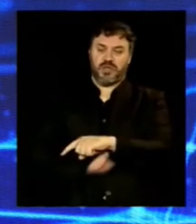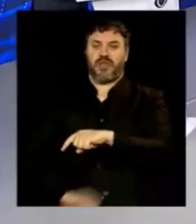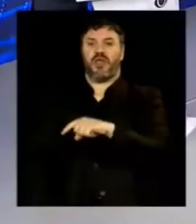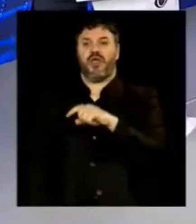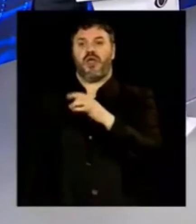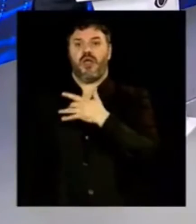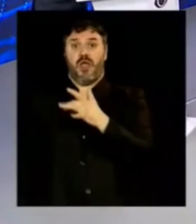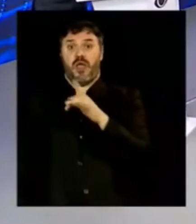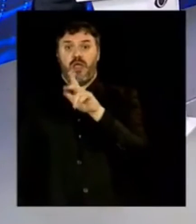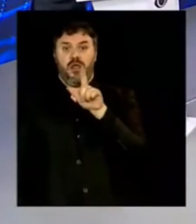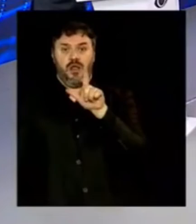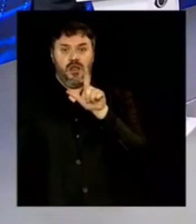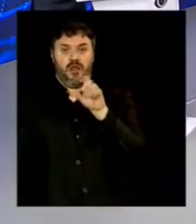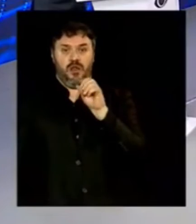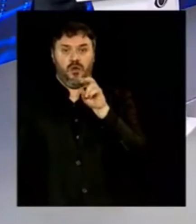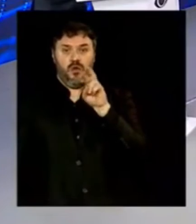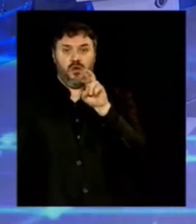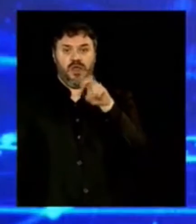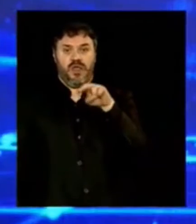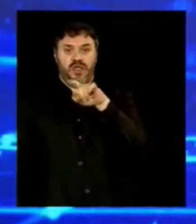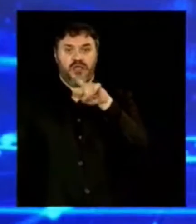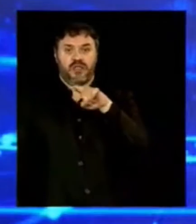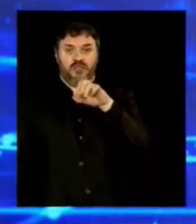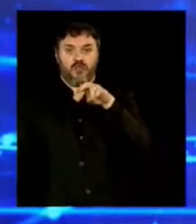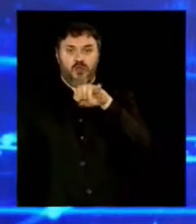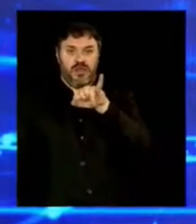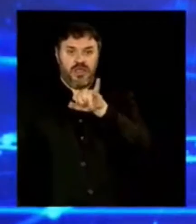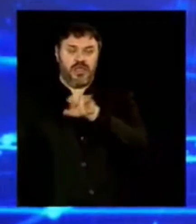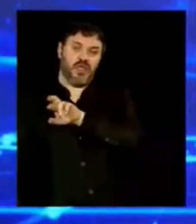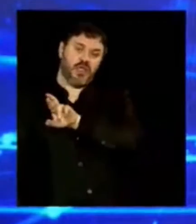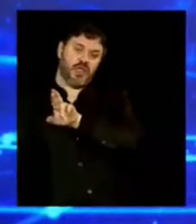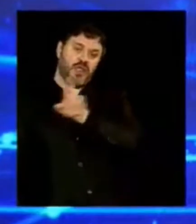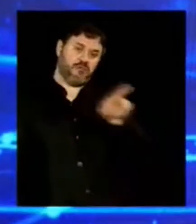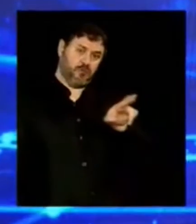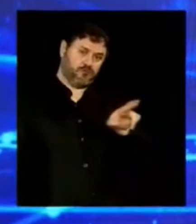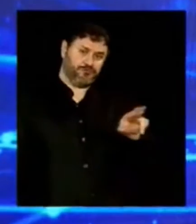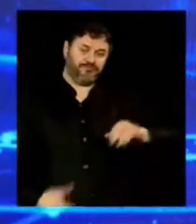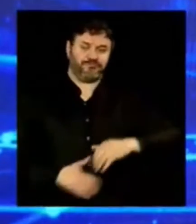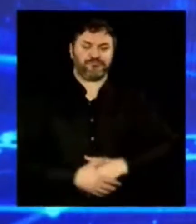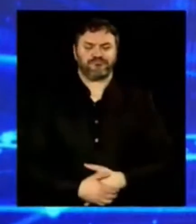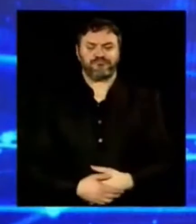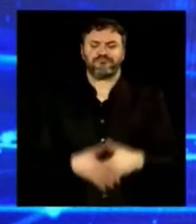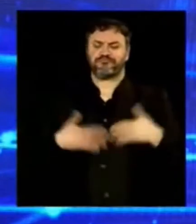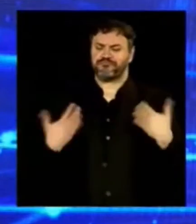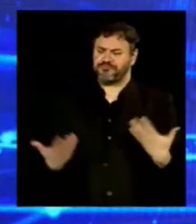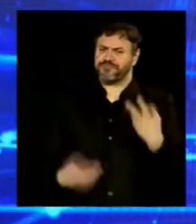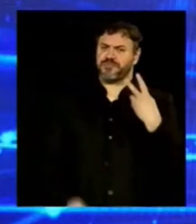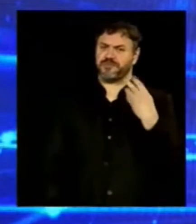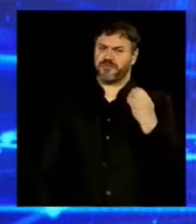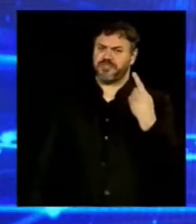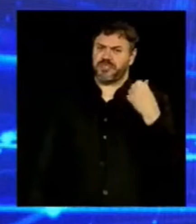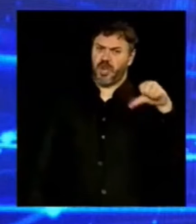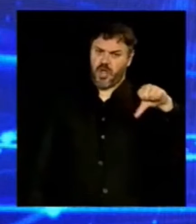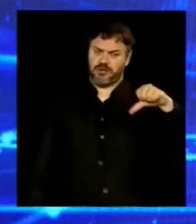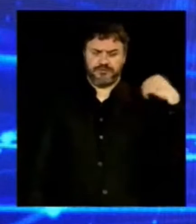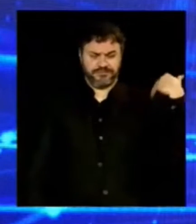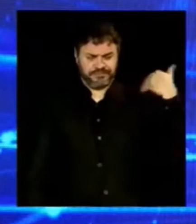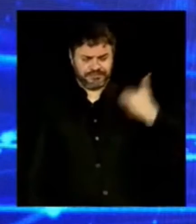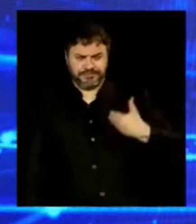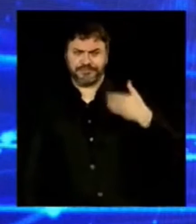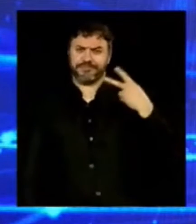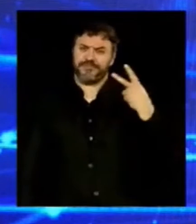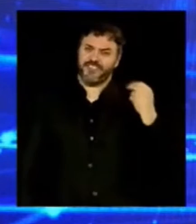Candidato Leite, por favor. Candidato Onyx, nos últimos anos, 2019, 2020 e 2021,